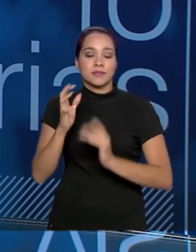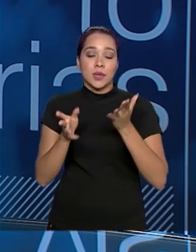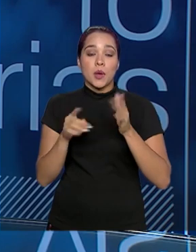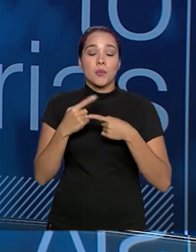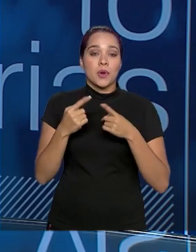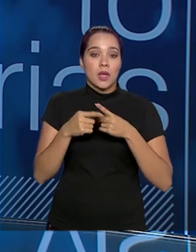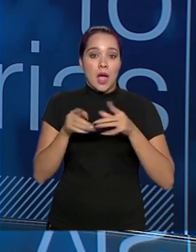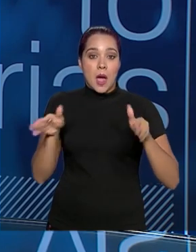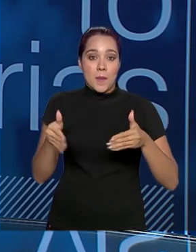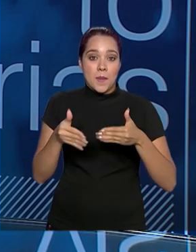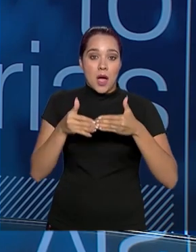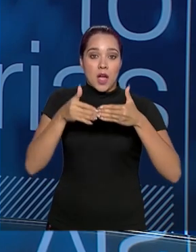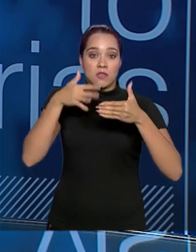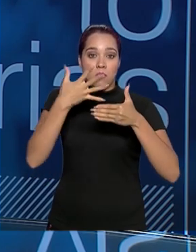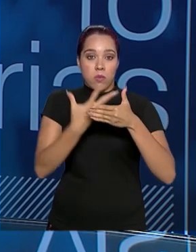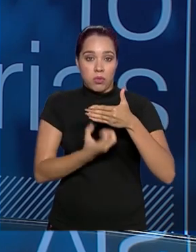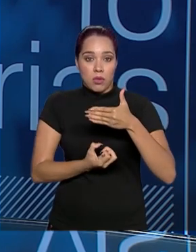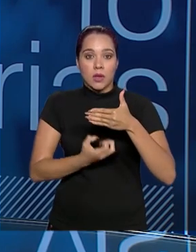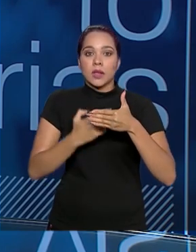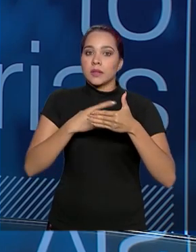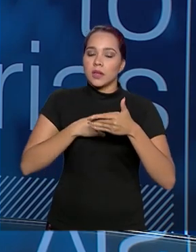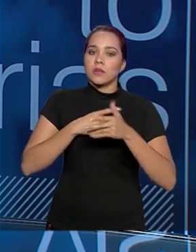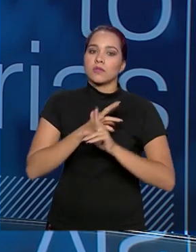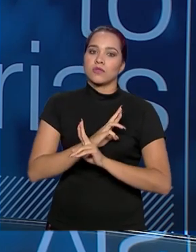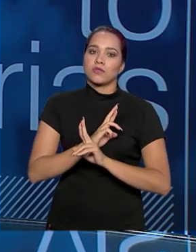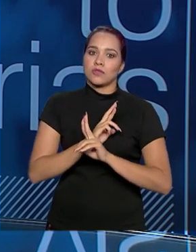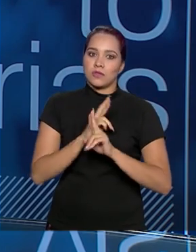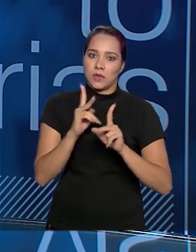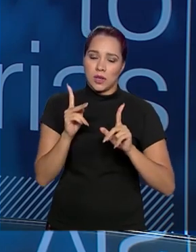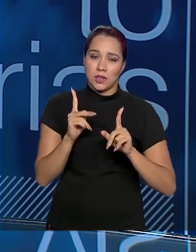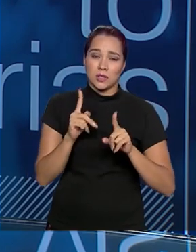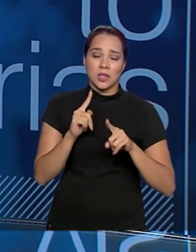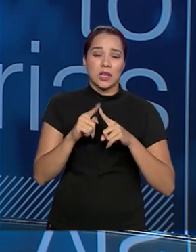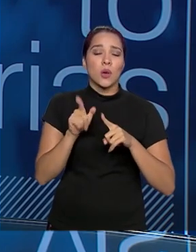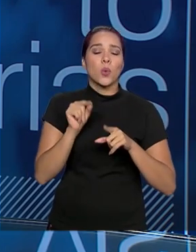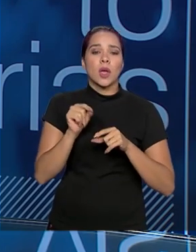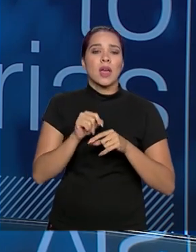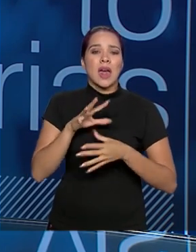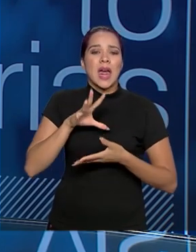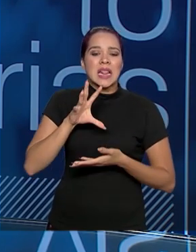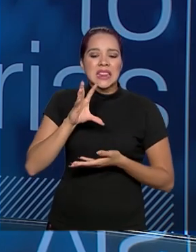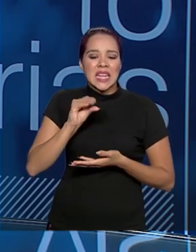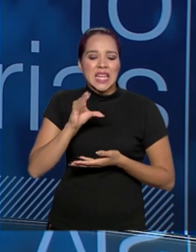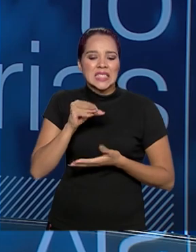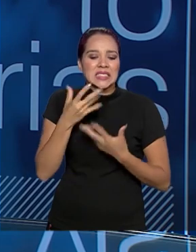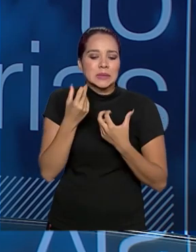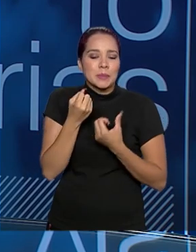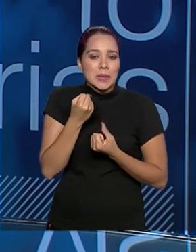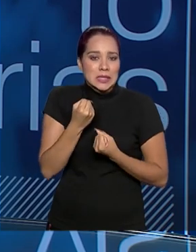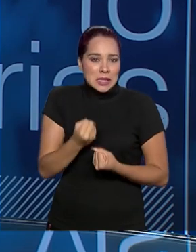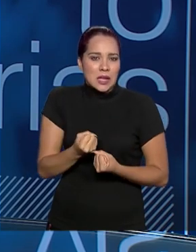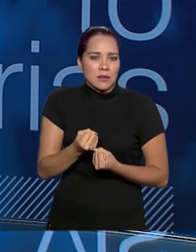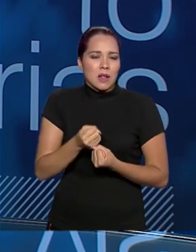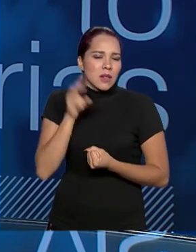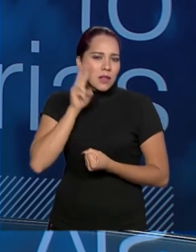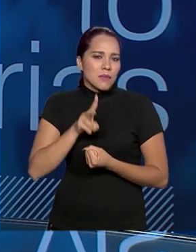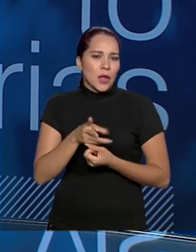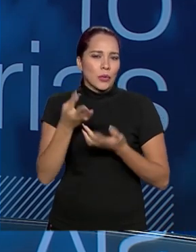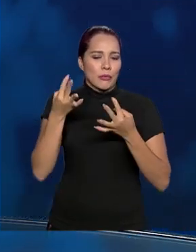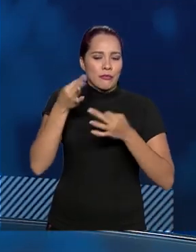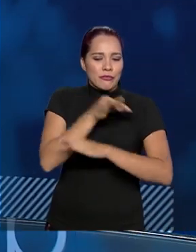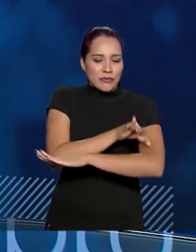barragem de rejeito, querendo ou não, ela tem uma dificuldade, que é a diferença de densidade. Voltando para a nossa física química